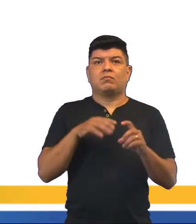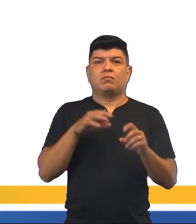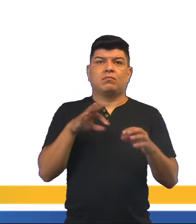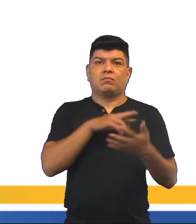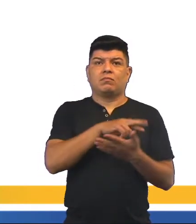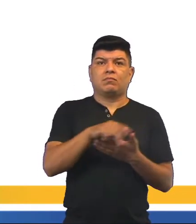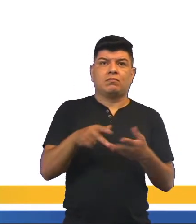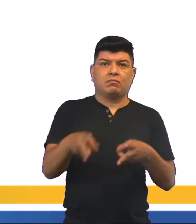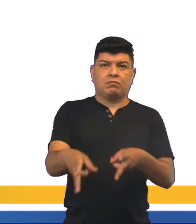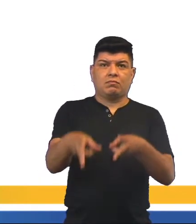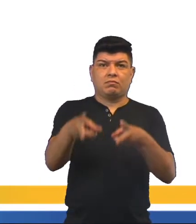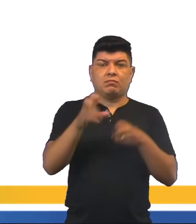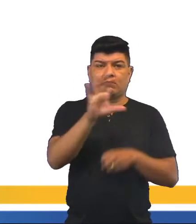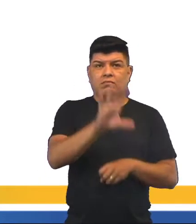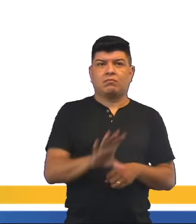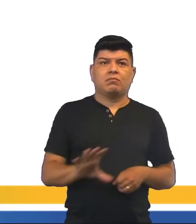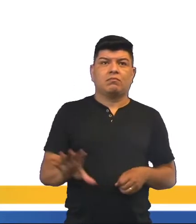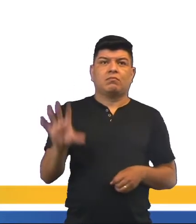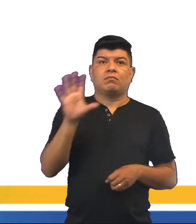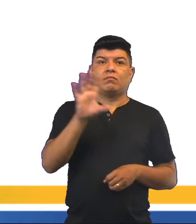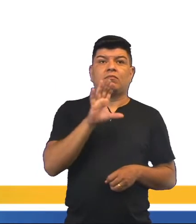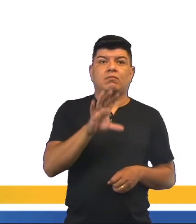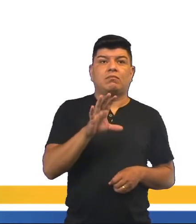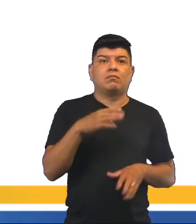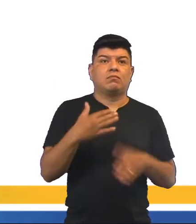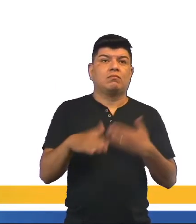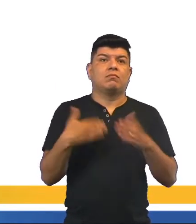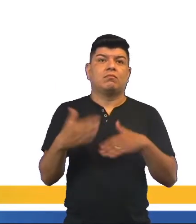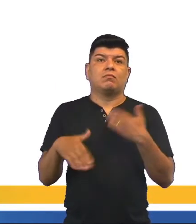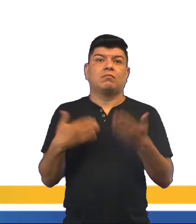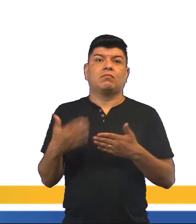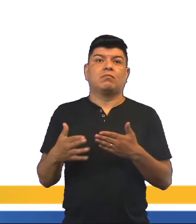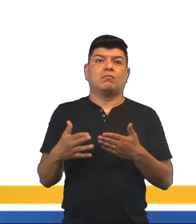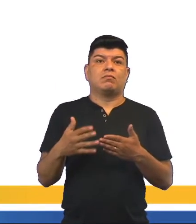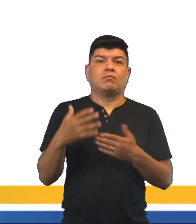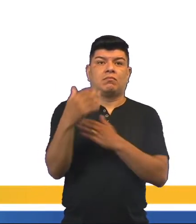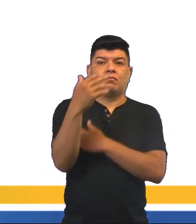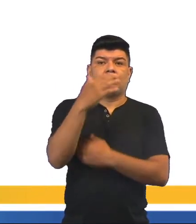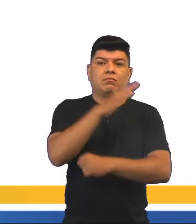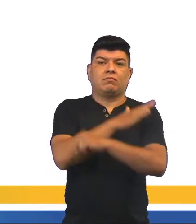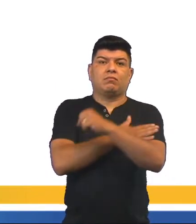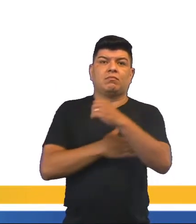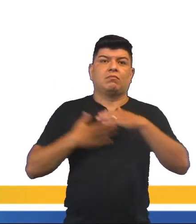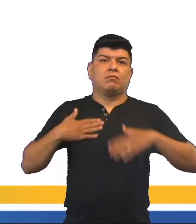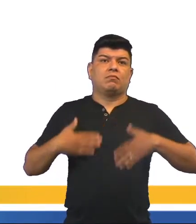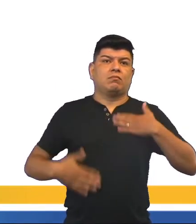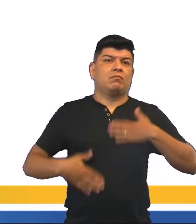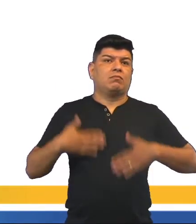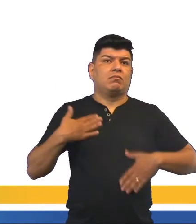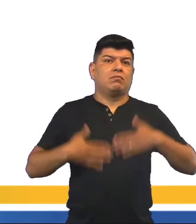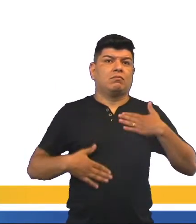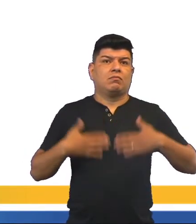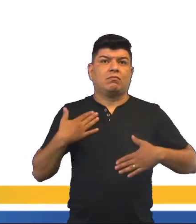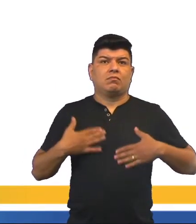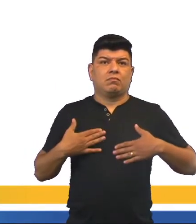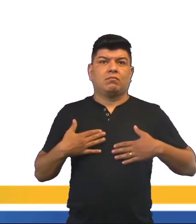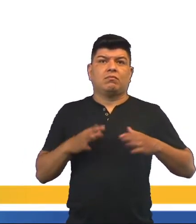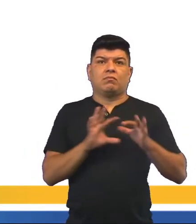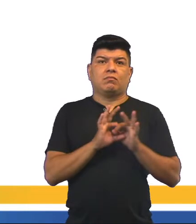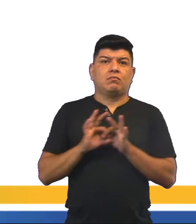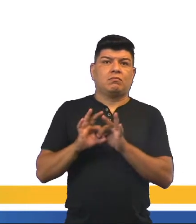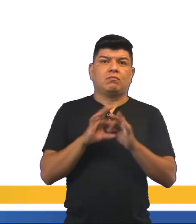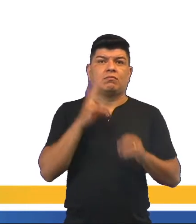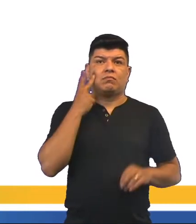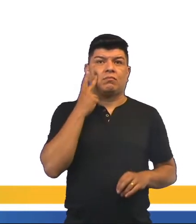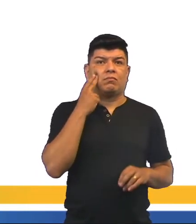ritmo, percepção espacial e desenvolve a musculatura corporal de forma integrada e